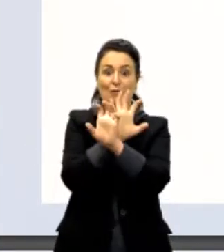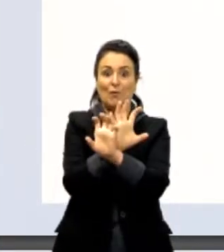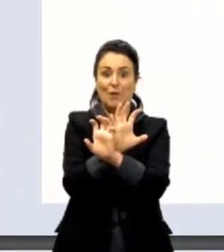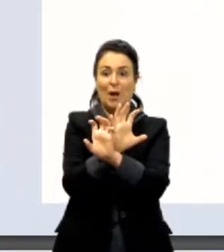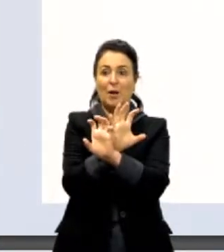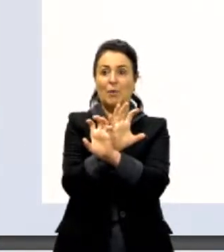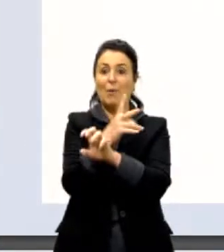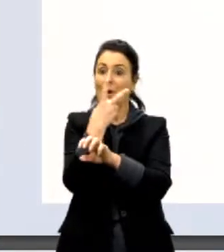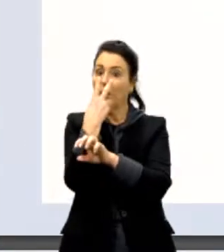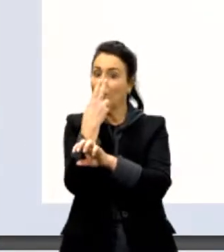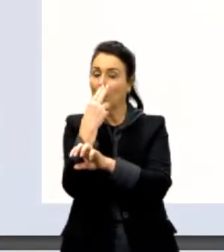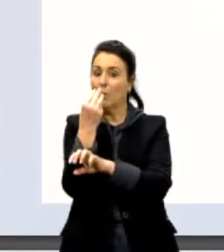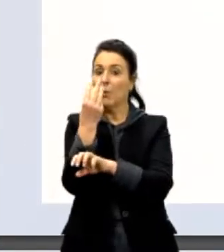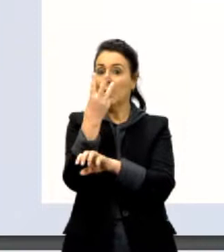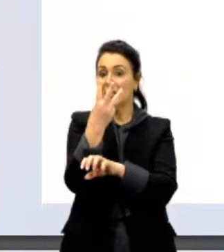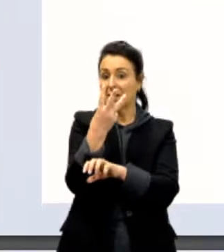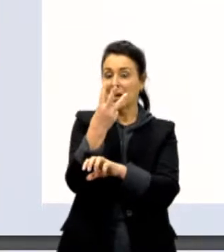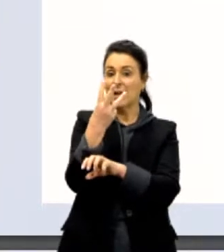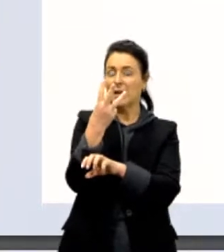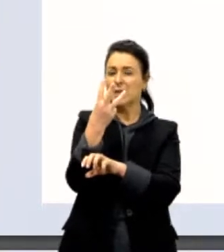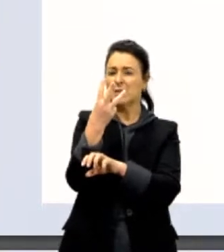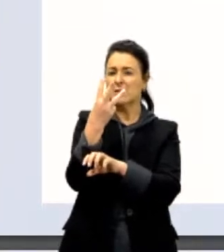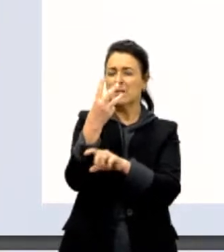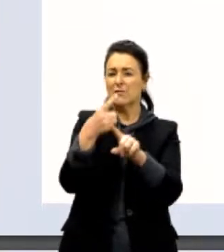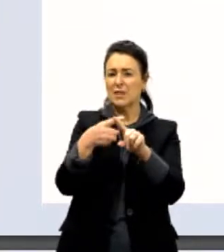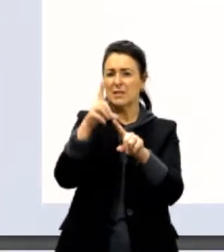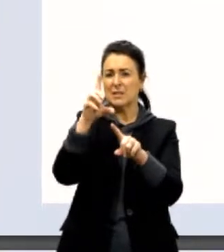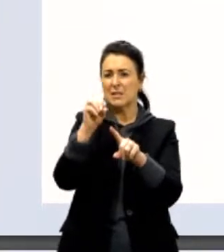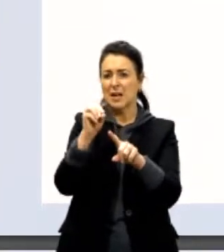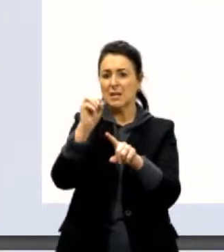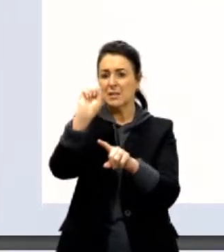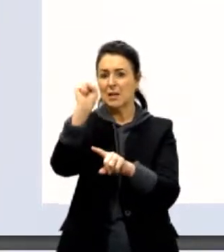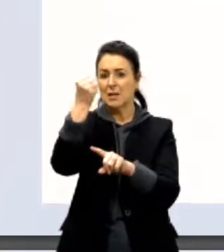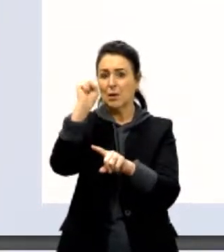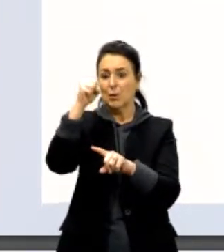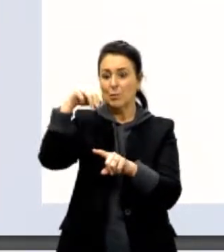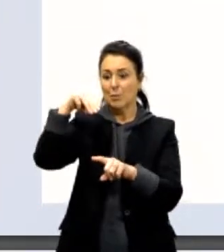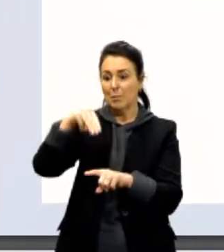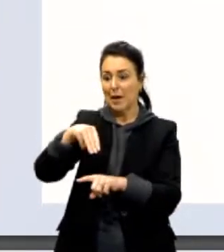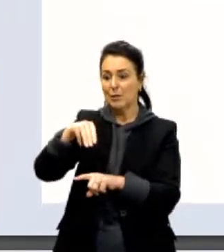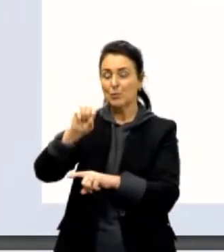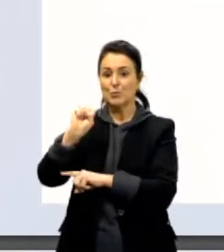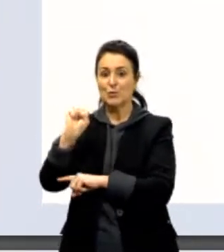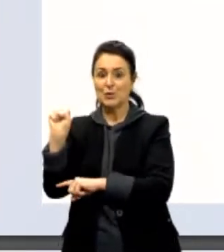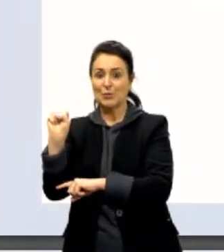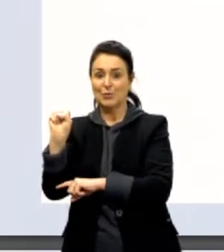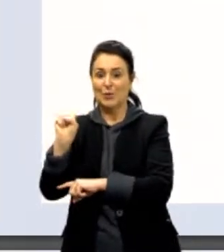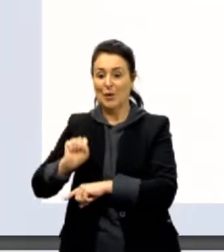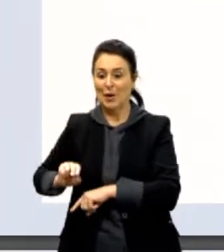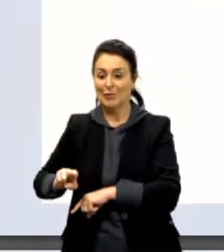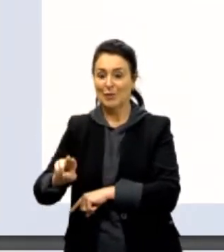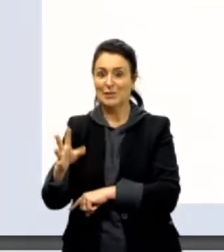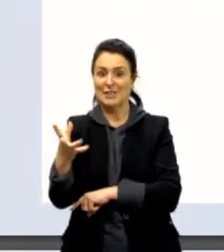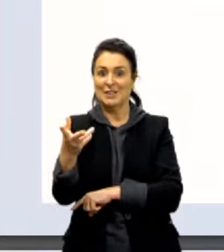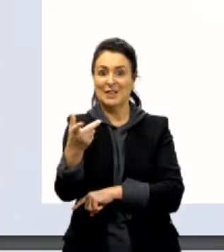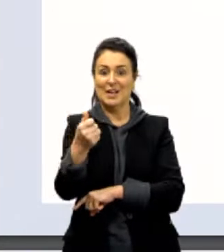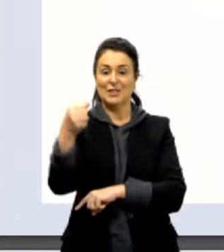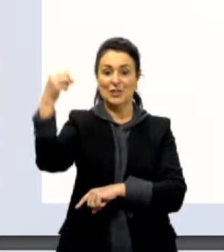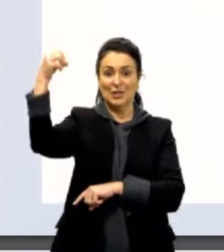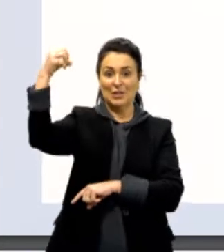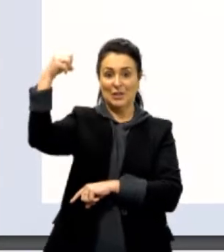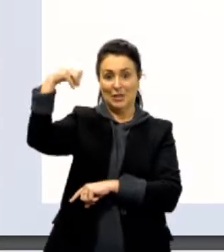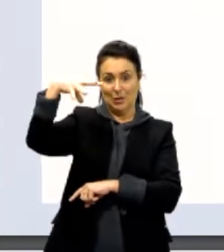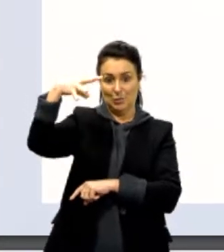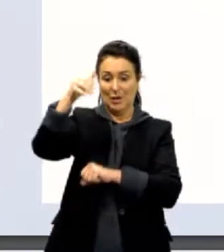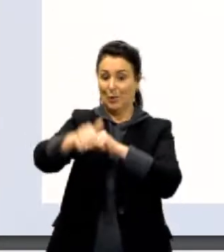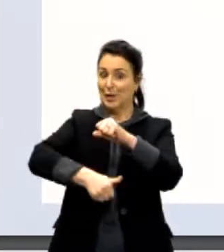3 vezes 10 na 8 metros por segundo é a velocidade da luz no vácuo. Vamos substituir isso